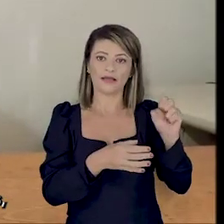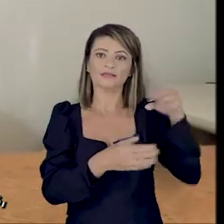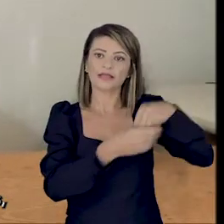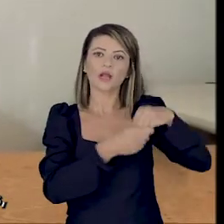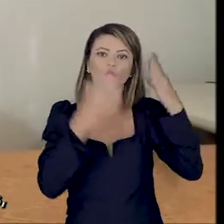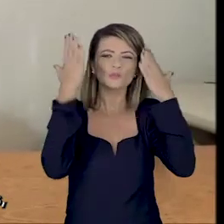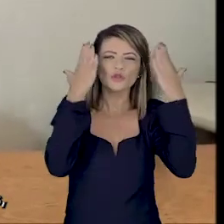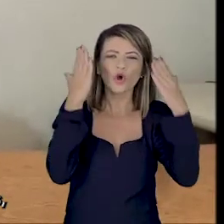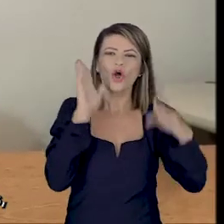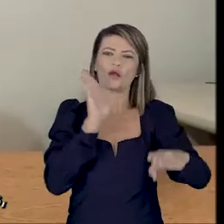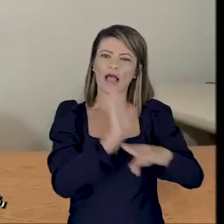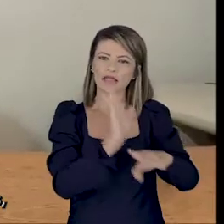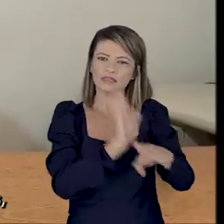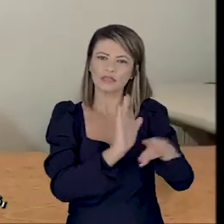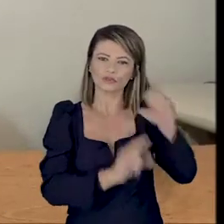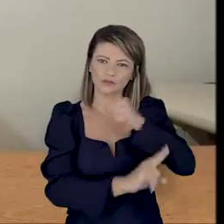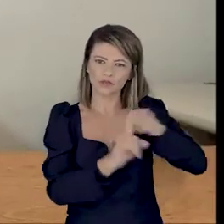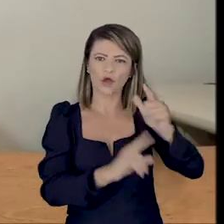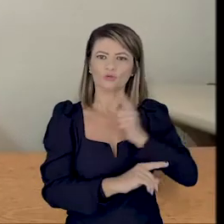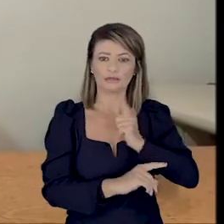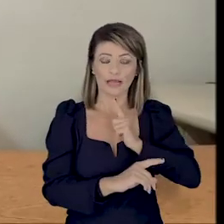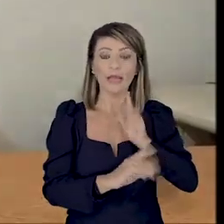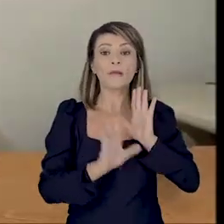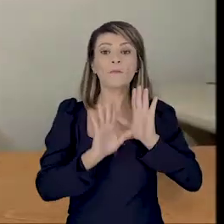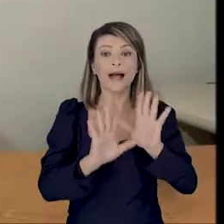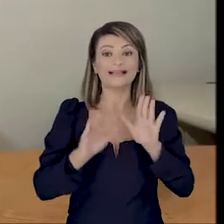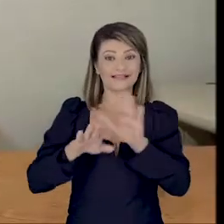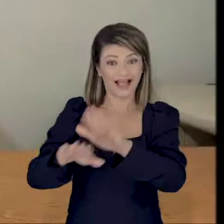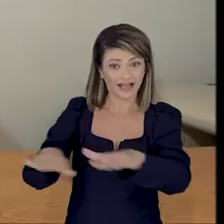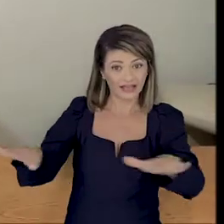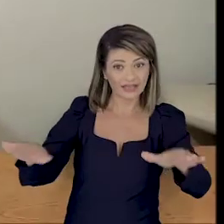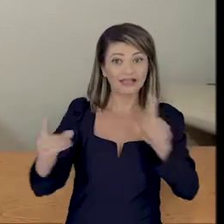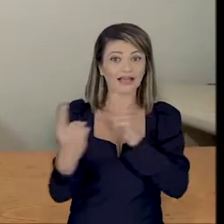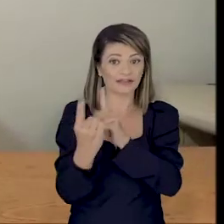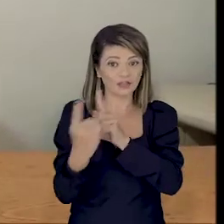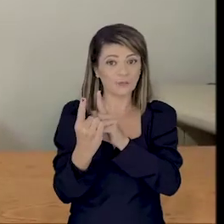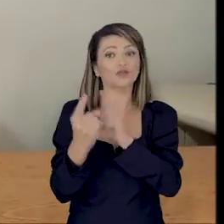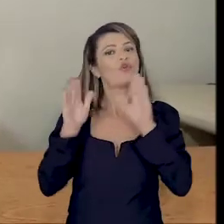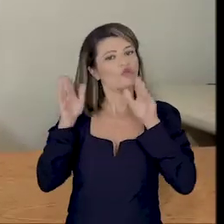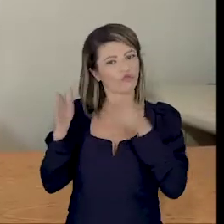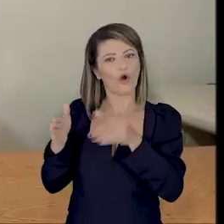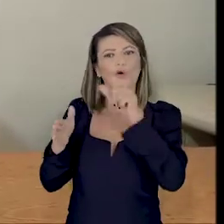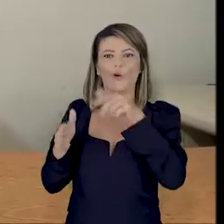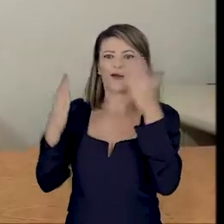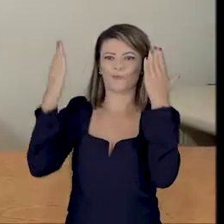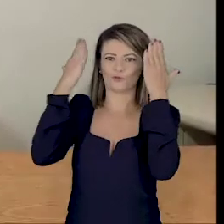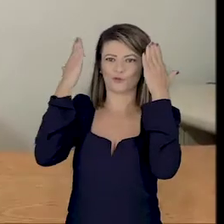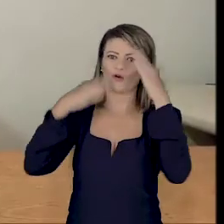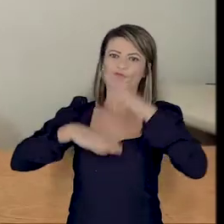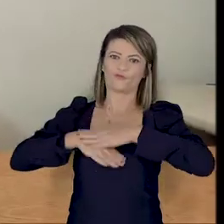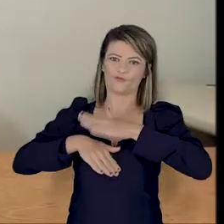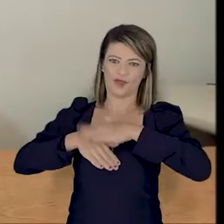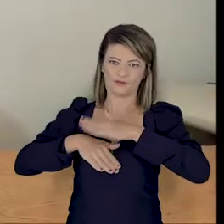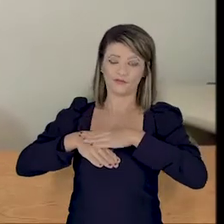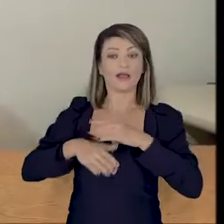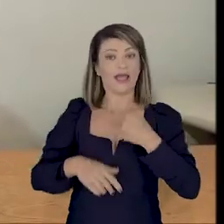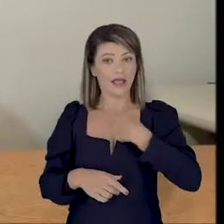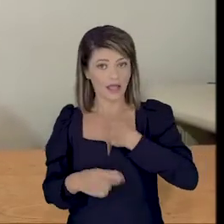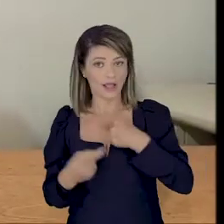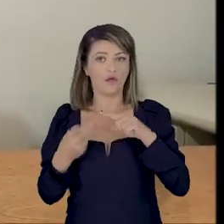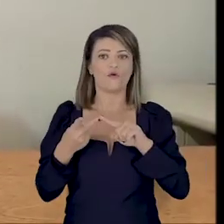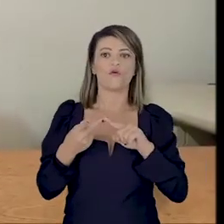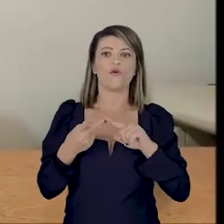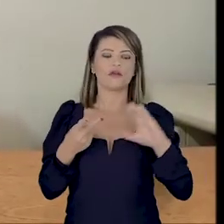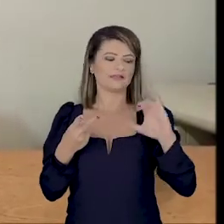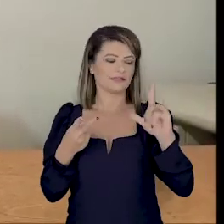psicólogos e assistentes sociais, sendo que o atendimento de crianças acaba sendo realizado pelas psicólogas, que sou eu,